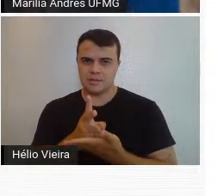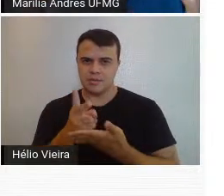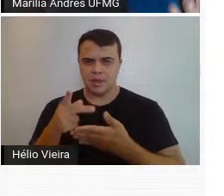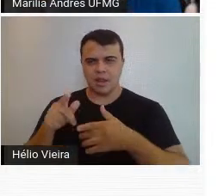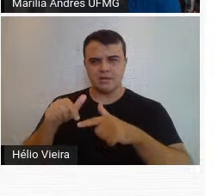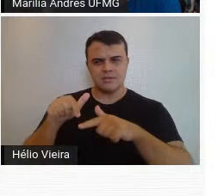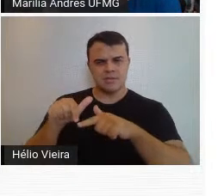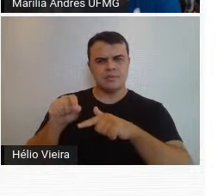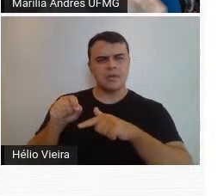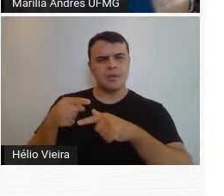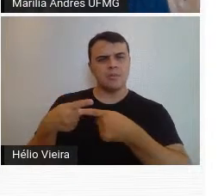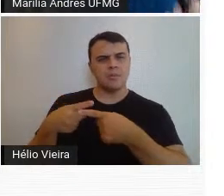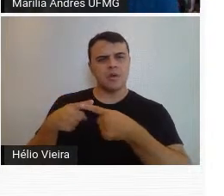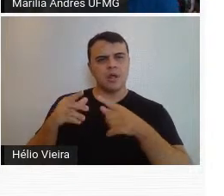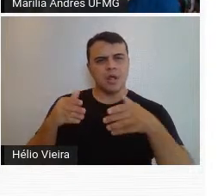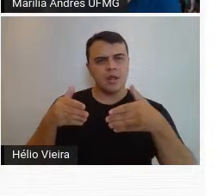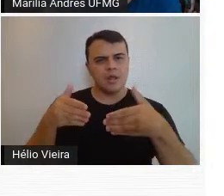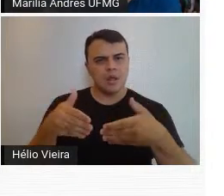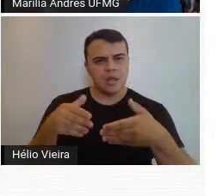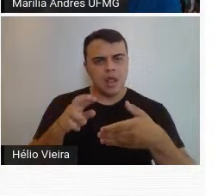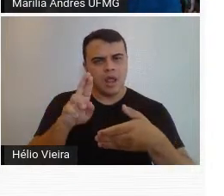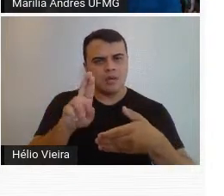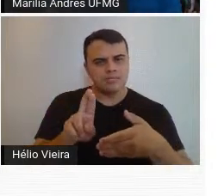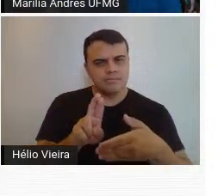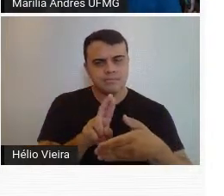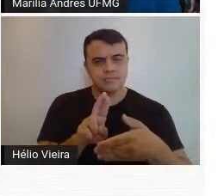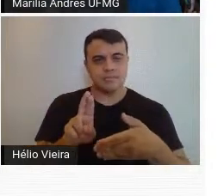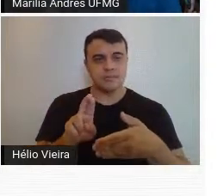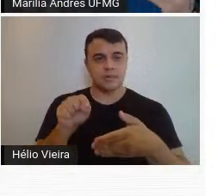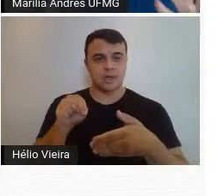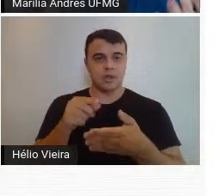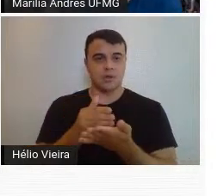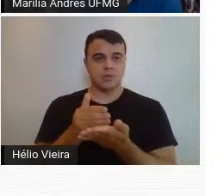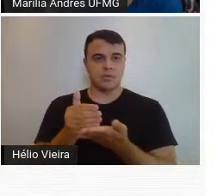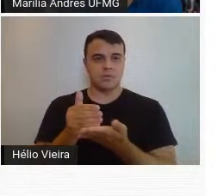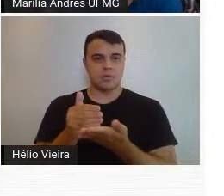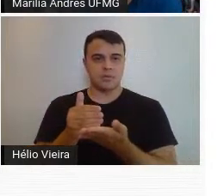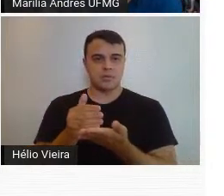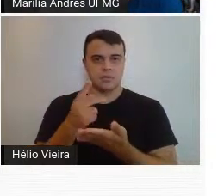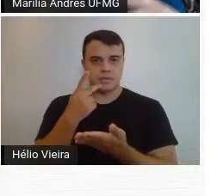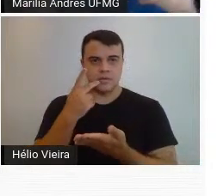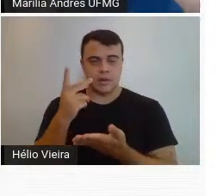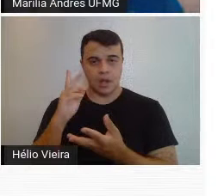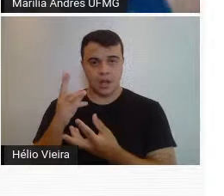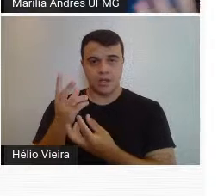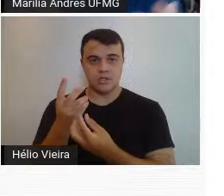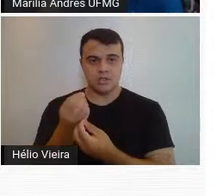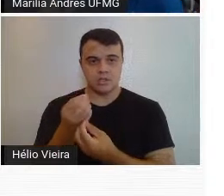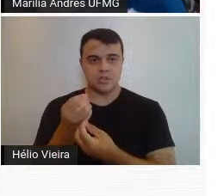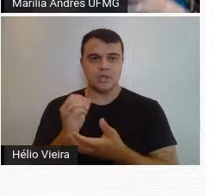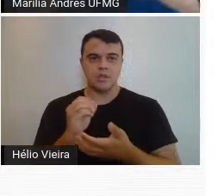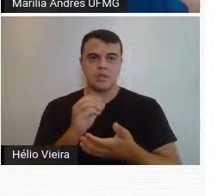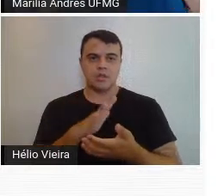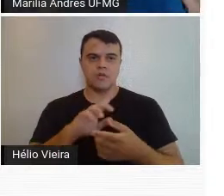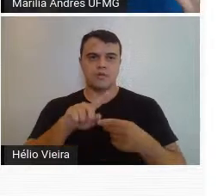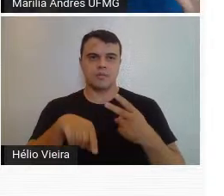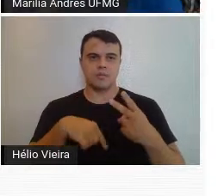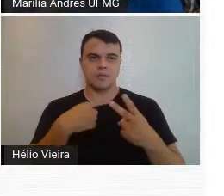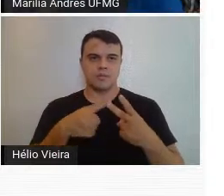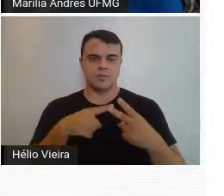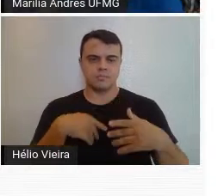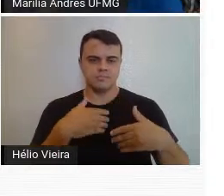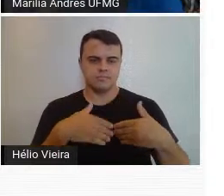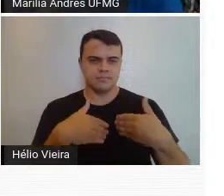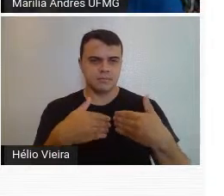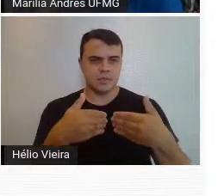dela foi muito voltado para a questão espiritual, né? Ela começa como uma artista figurativa, depois ela vai se abstraindo